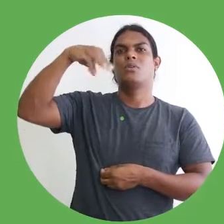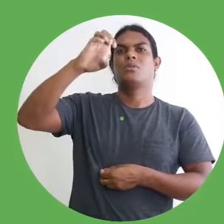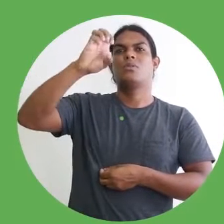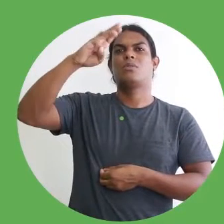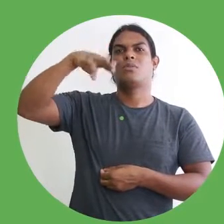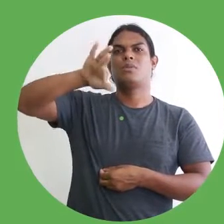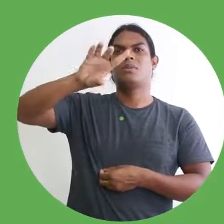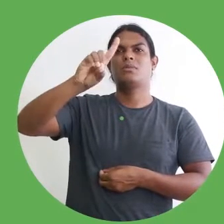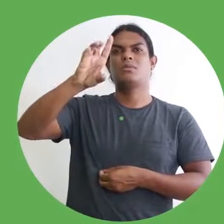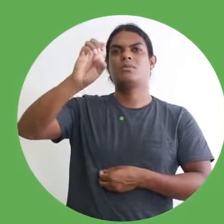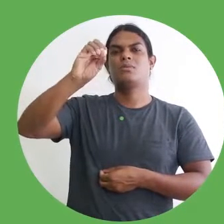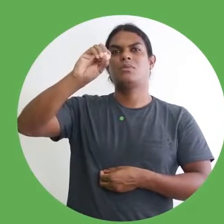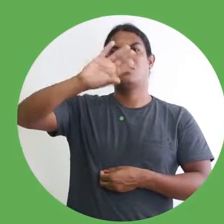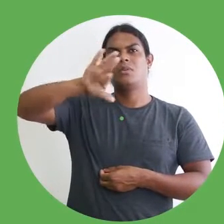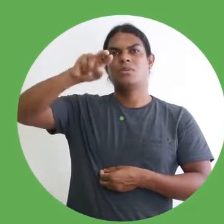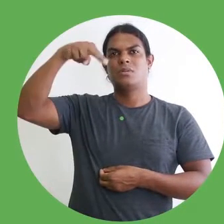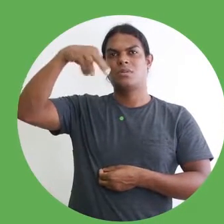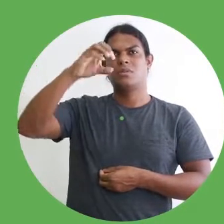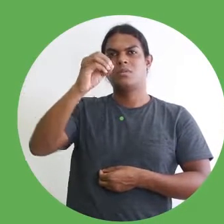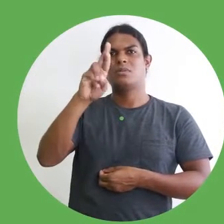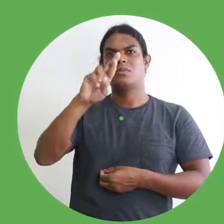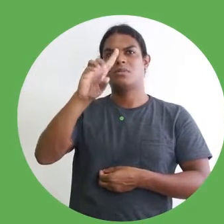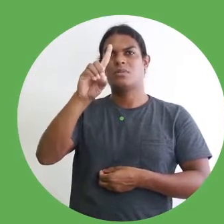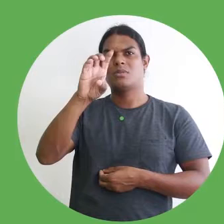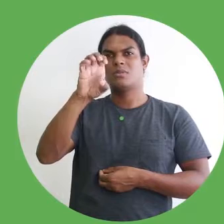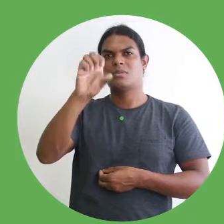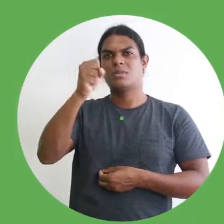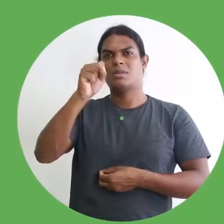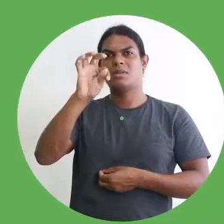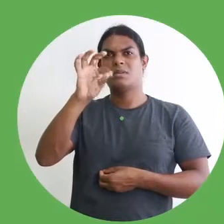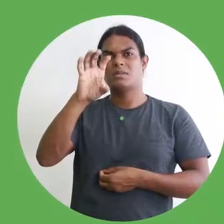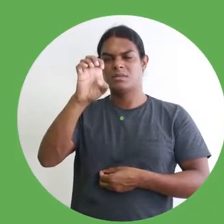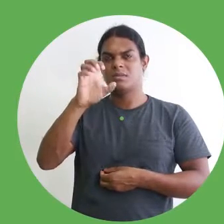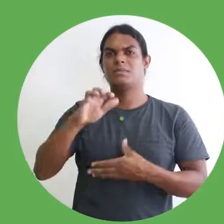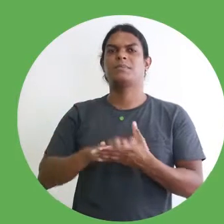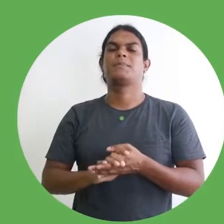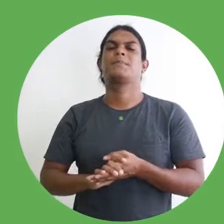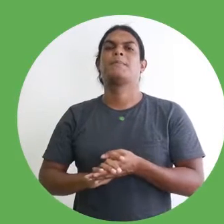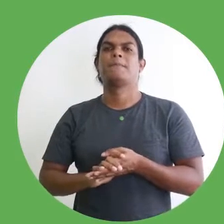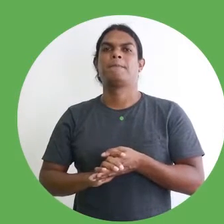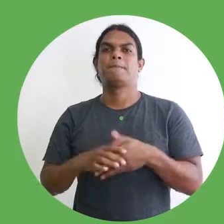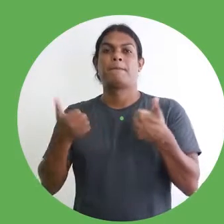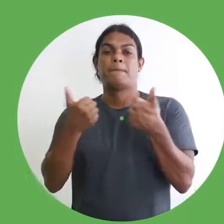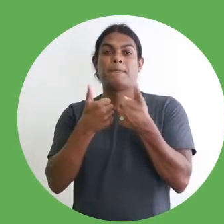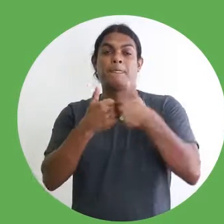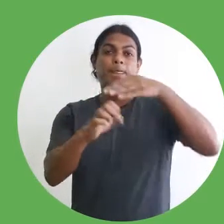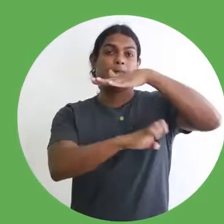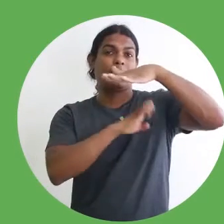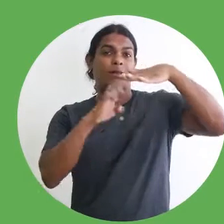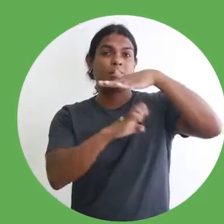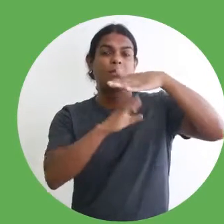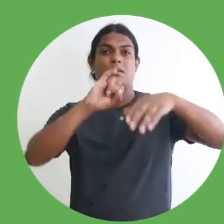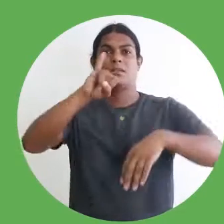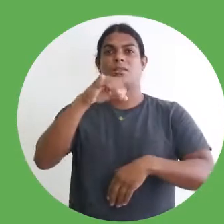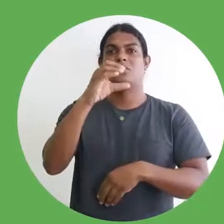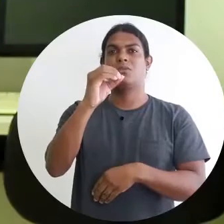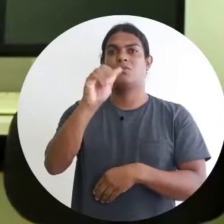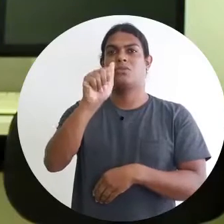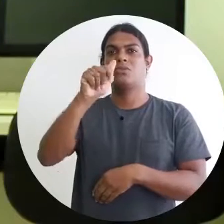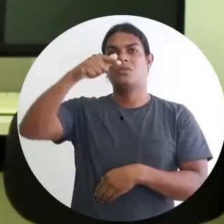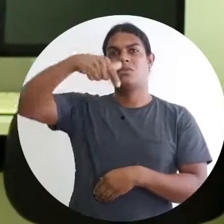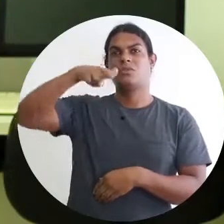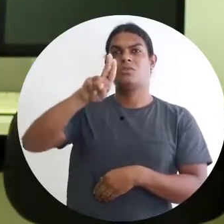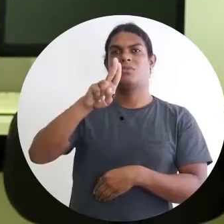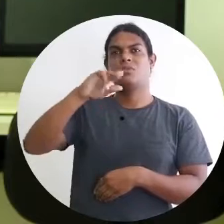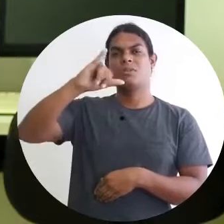Nabuco. E é um museu antropológico que reúne acervo com cerca de mais de 15 mil peças. O Museu Antropológico